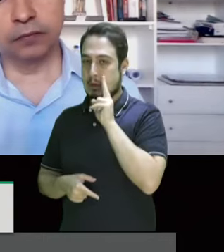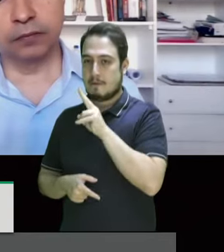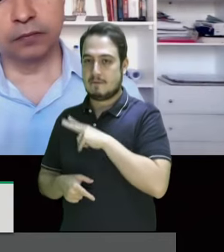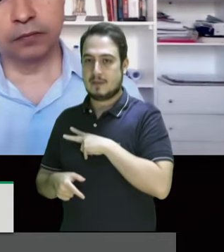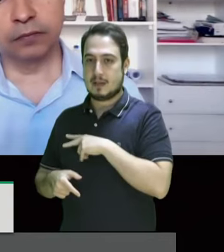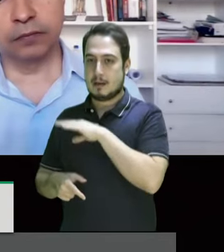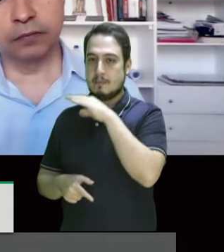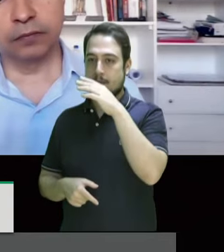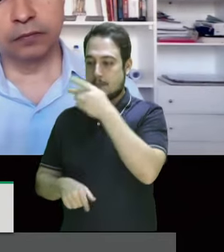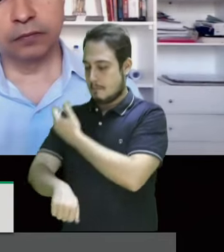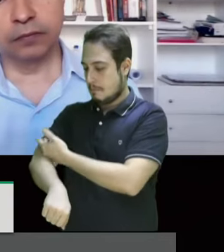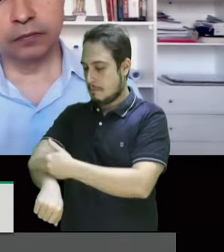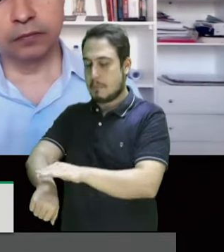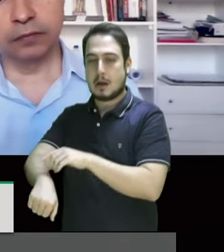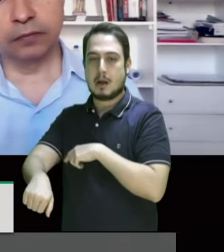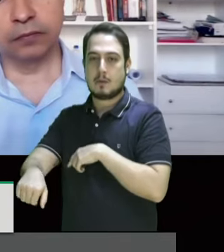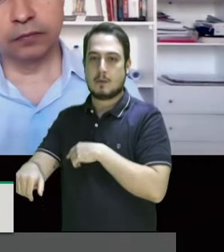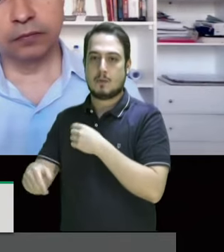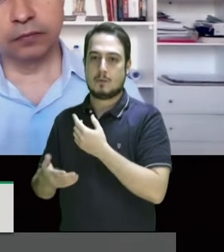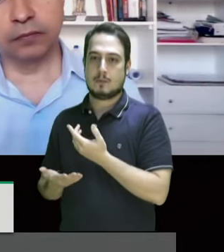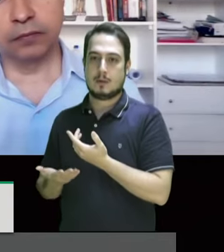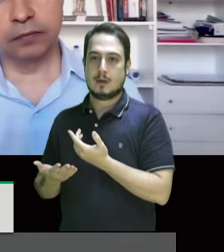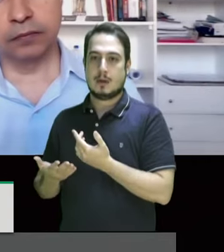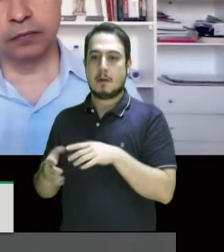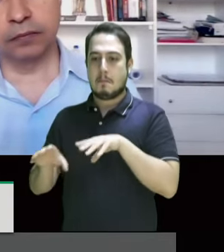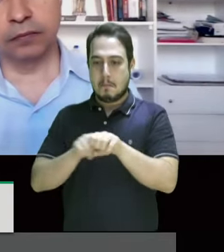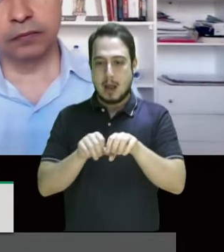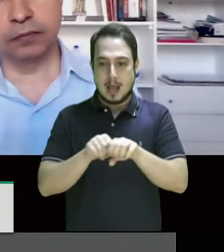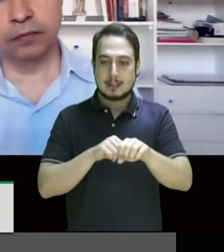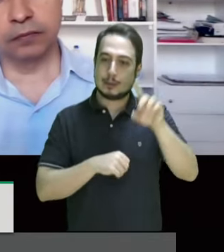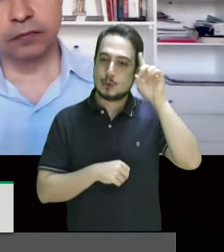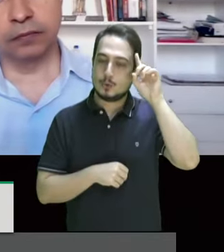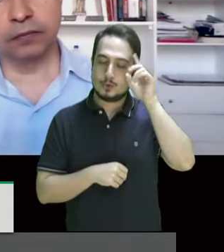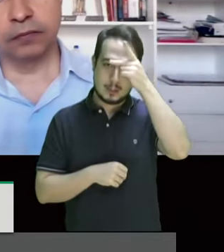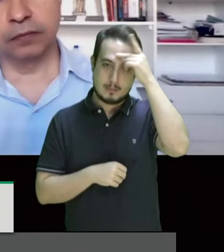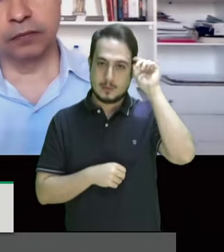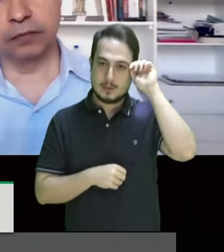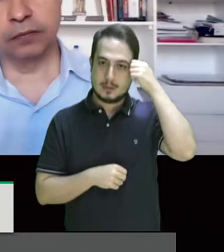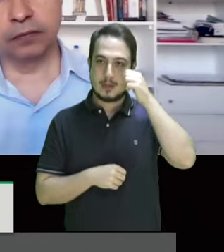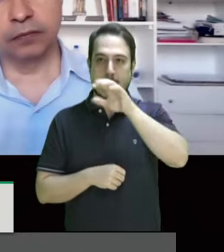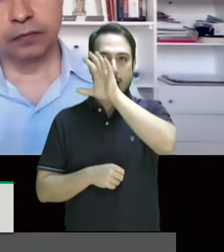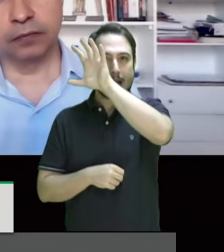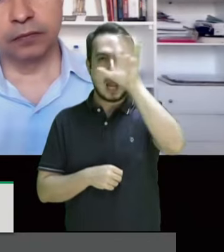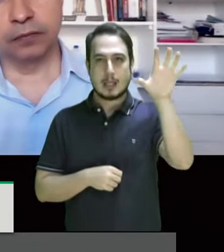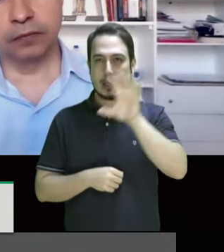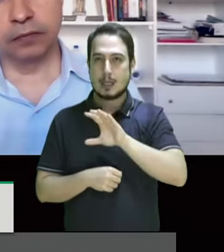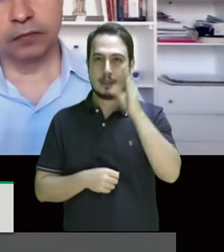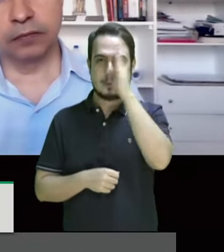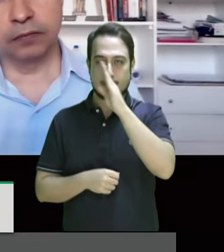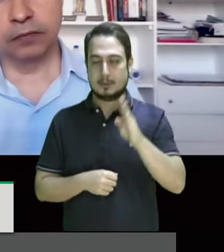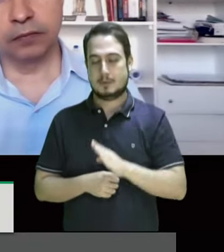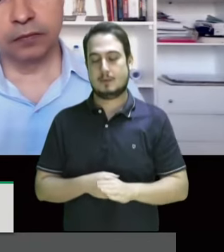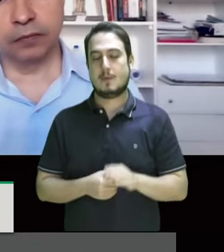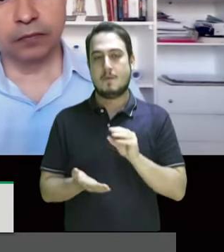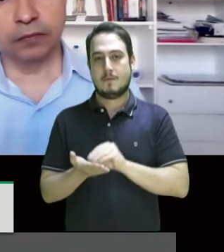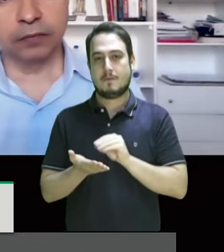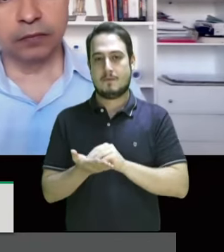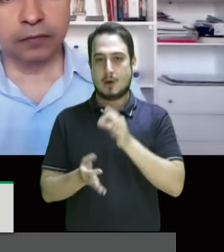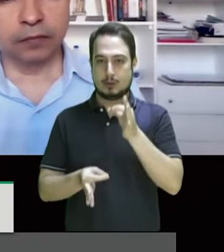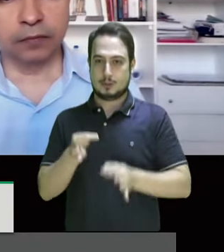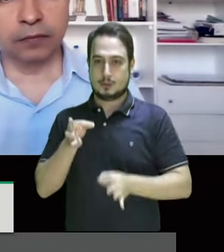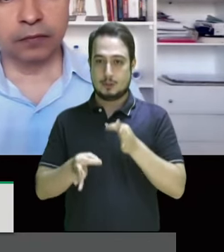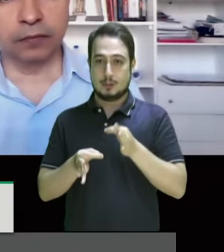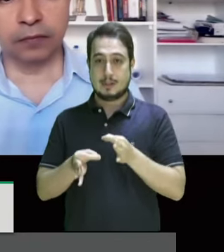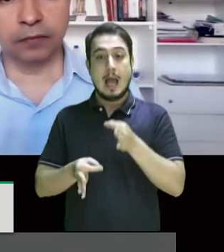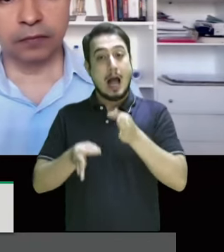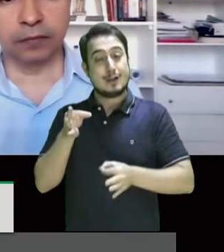Estado da forma como o Estado mata a população negra todos os dias em cada canto desse país impunemente e como a justiça